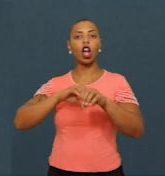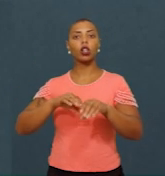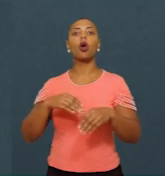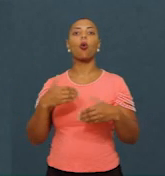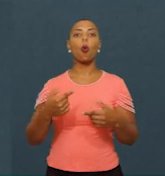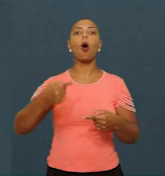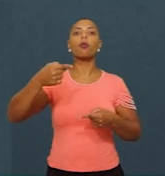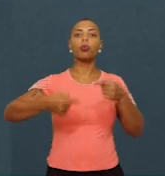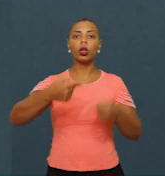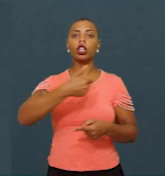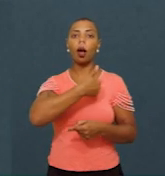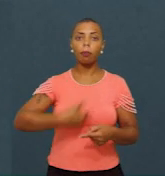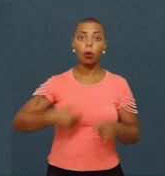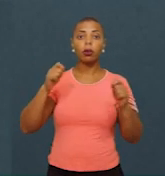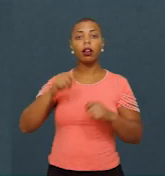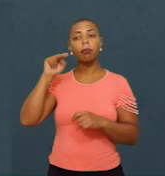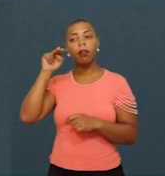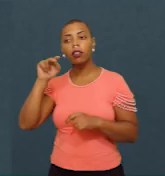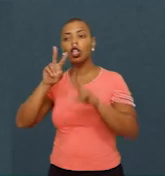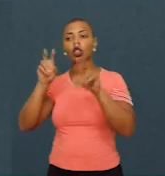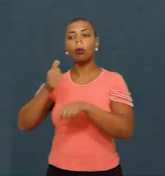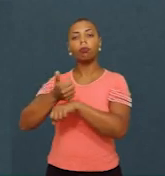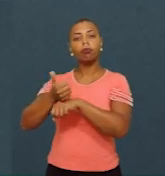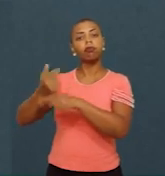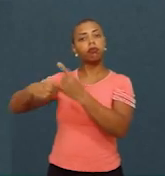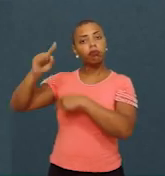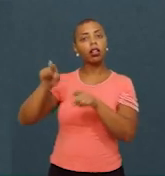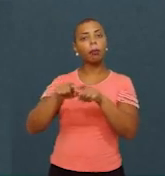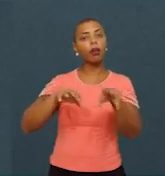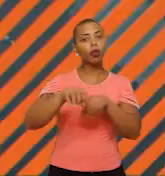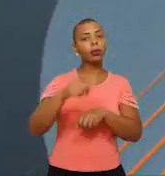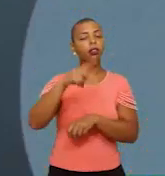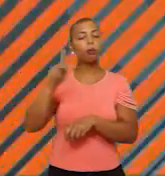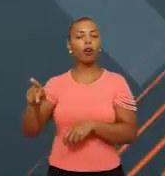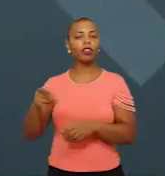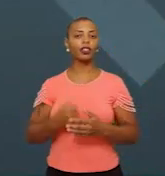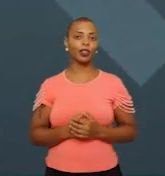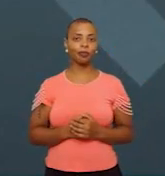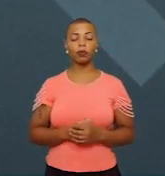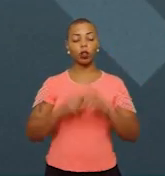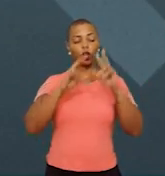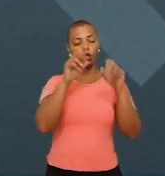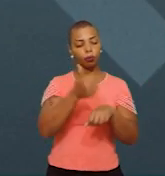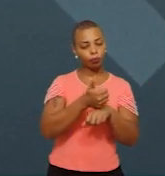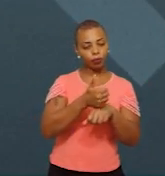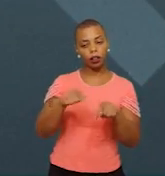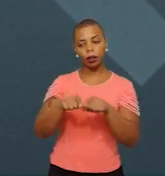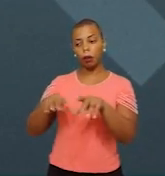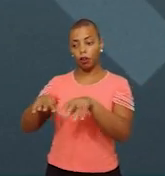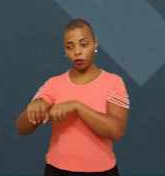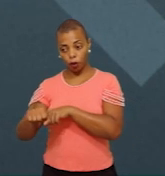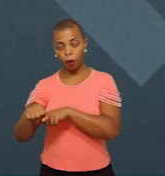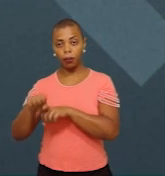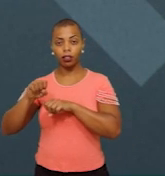públicas, olhando para a carreira, para a formação dos professores do município? Carreira e formação docente é um